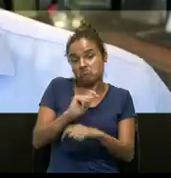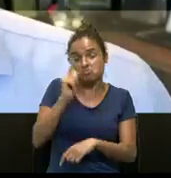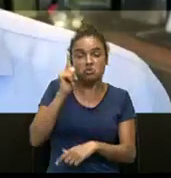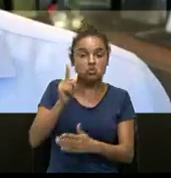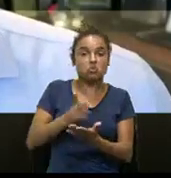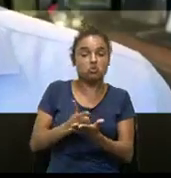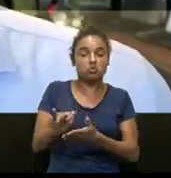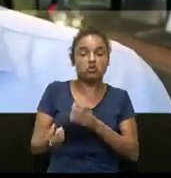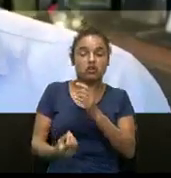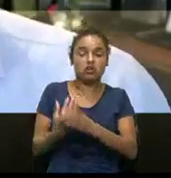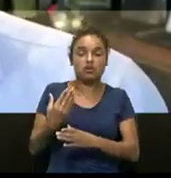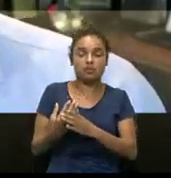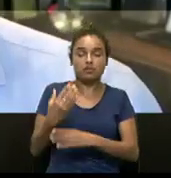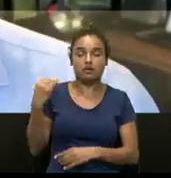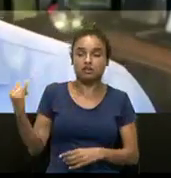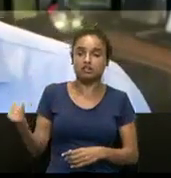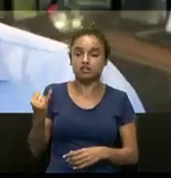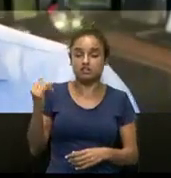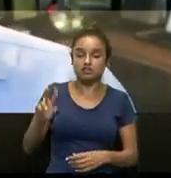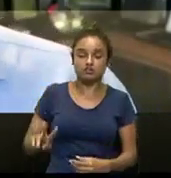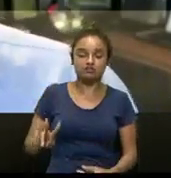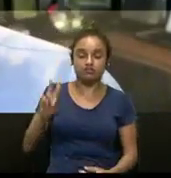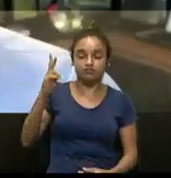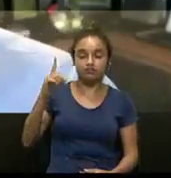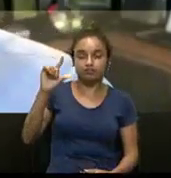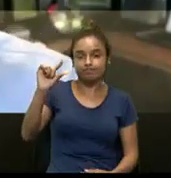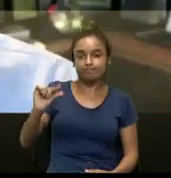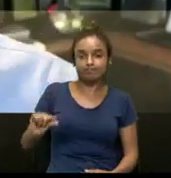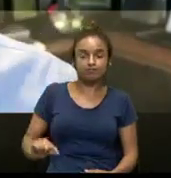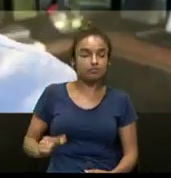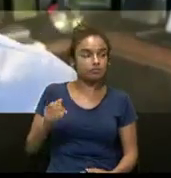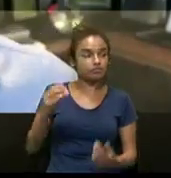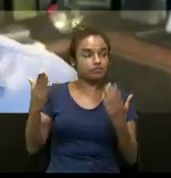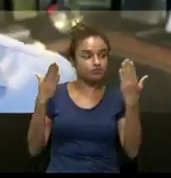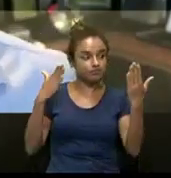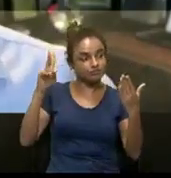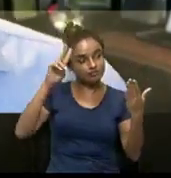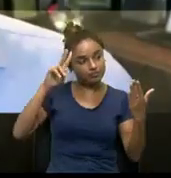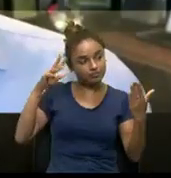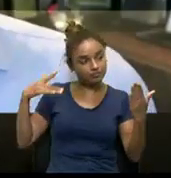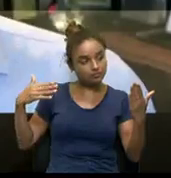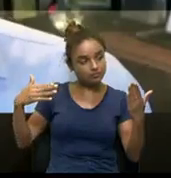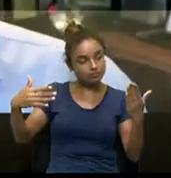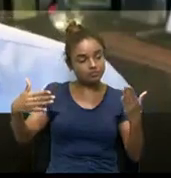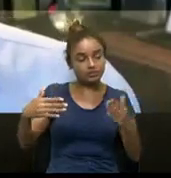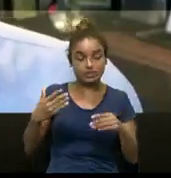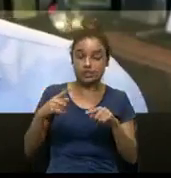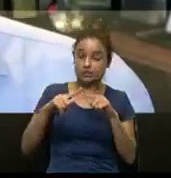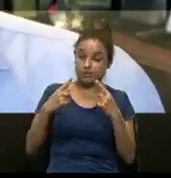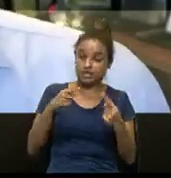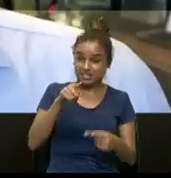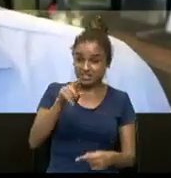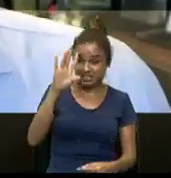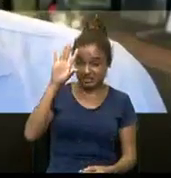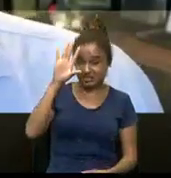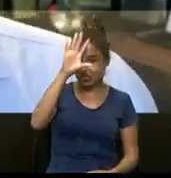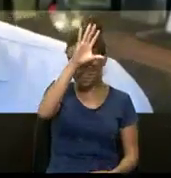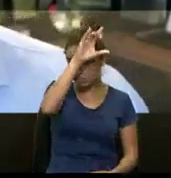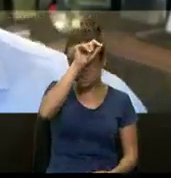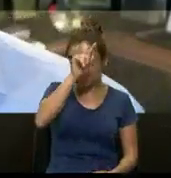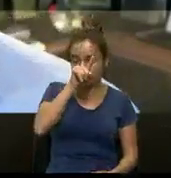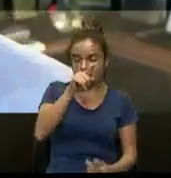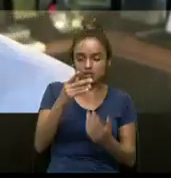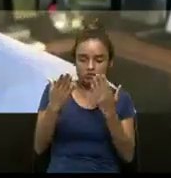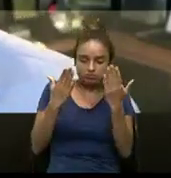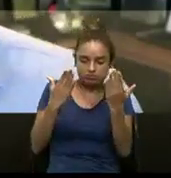criando valorização, é uma valorização certamente reduzida quando comparada com o histórico que já se criou. Agora, se você entende pelas